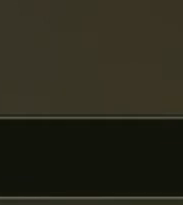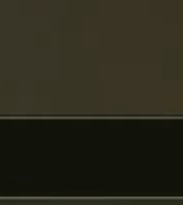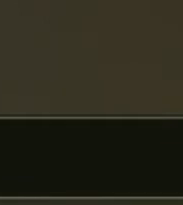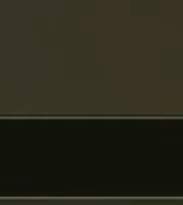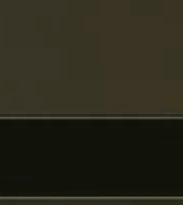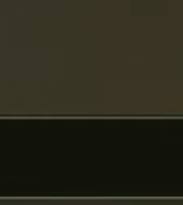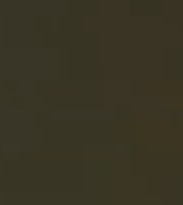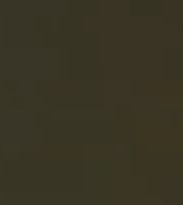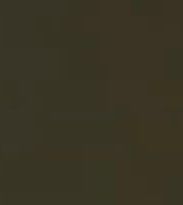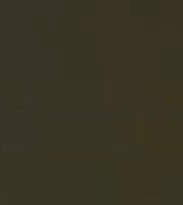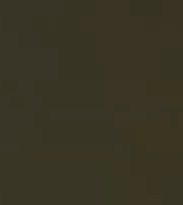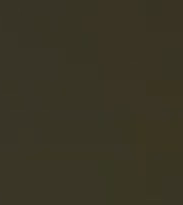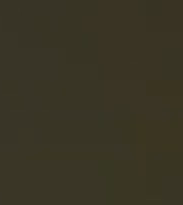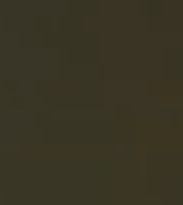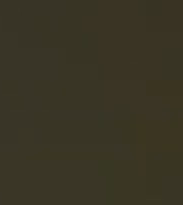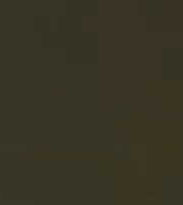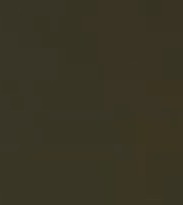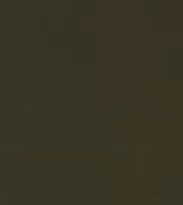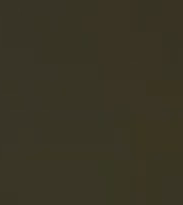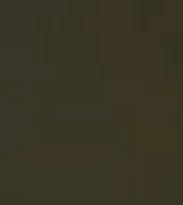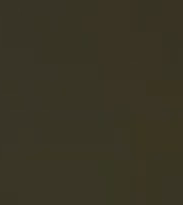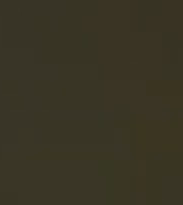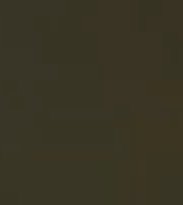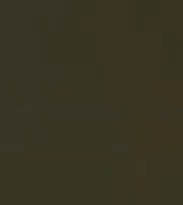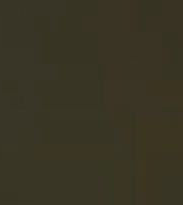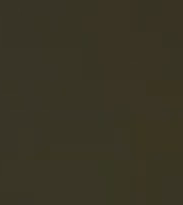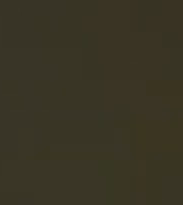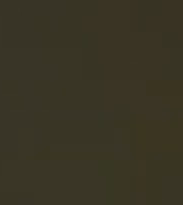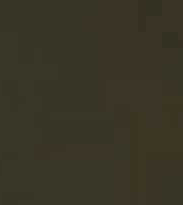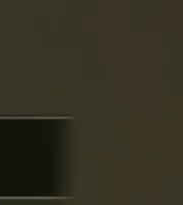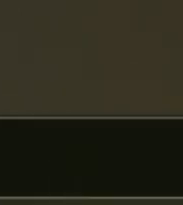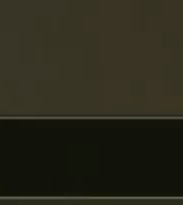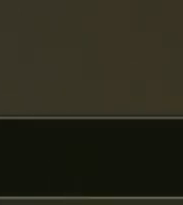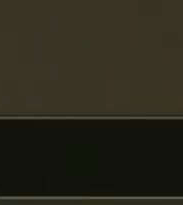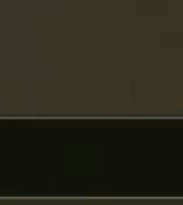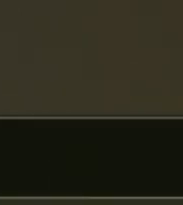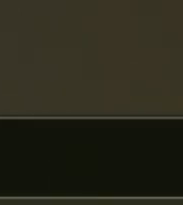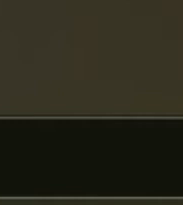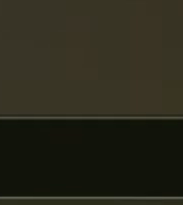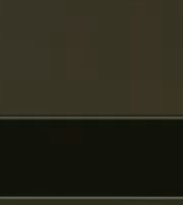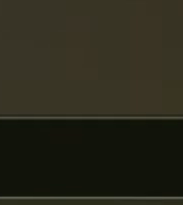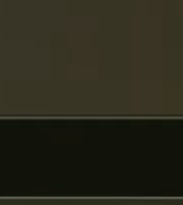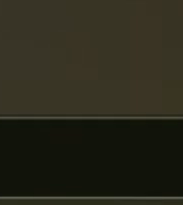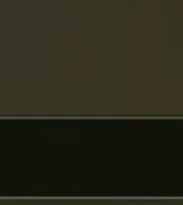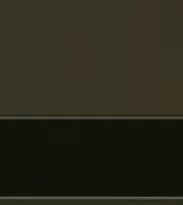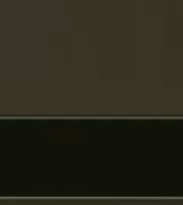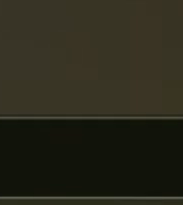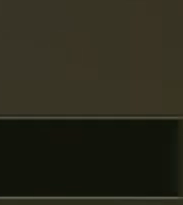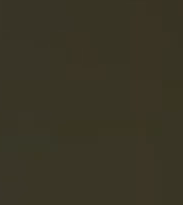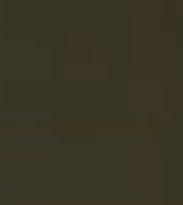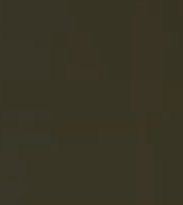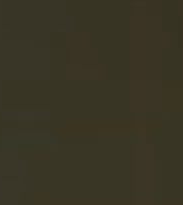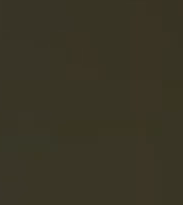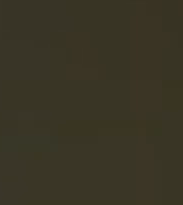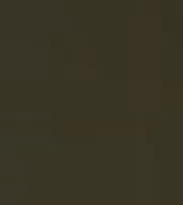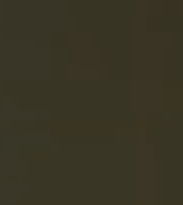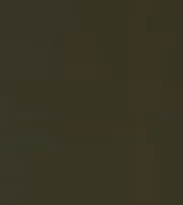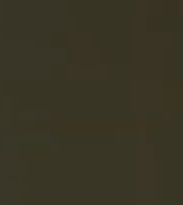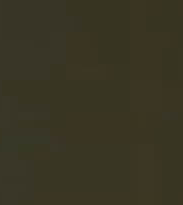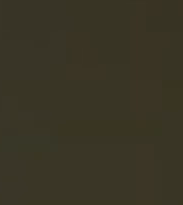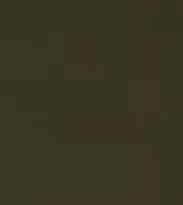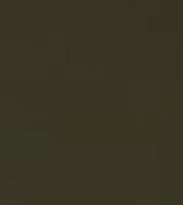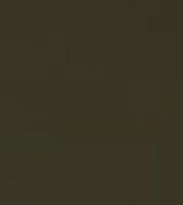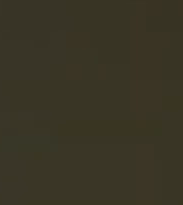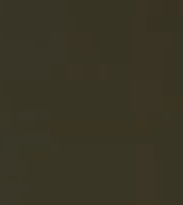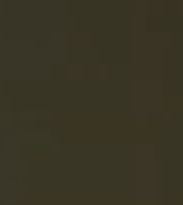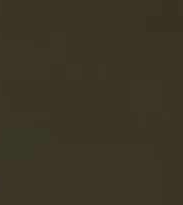haverá questões, claro. O moderador vai colocar as questões que foram previamente recebidas, por alguns